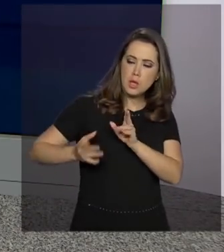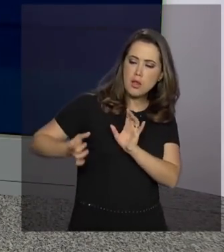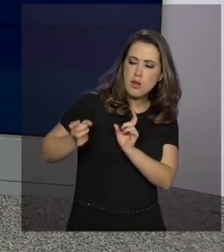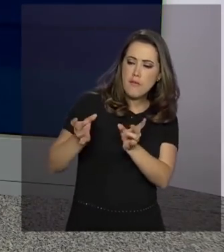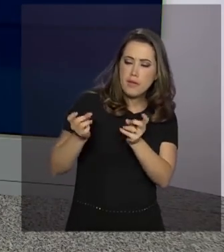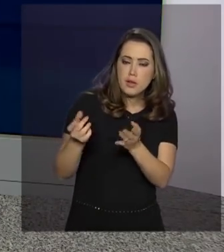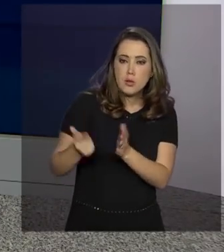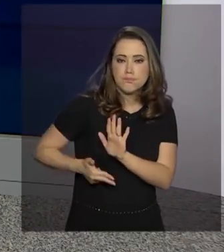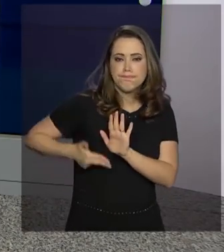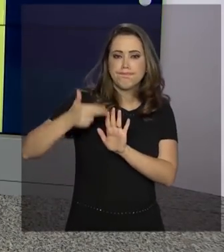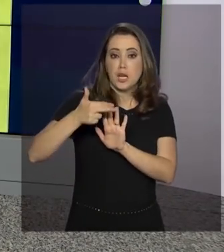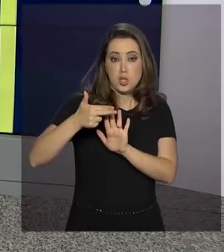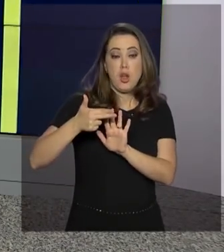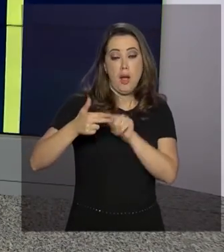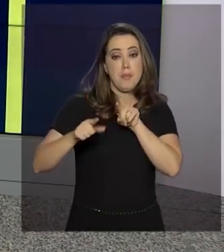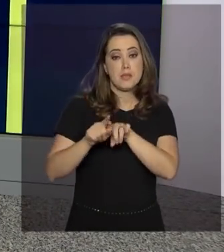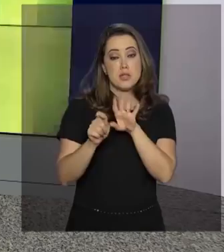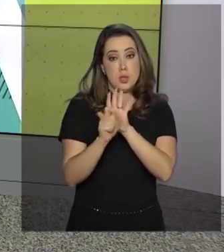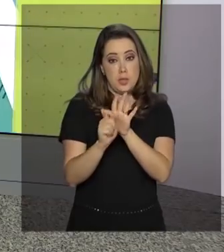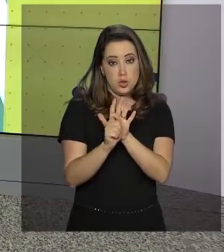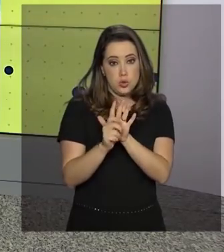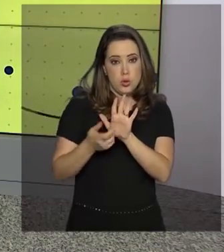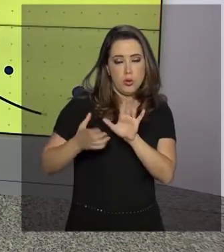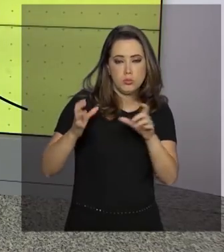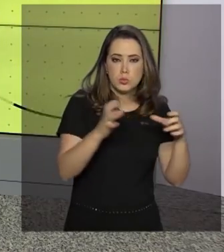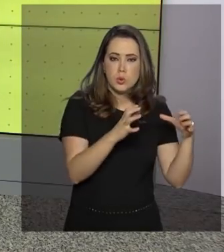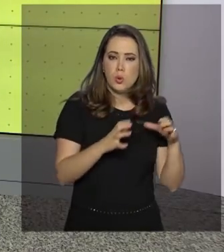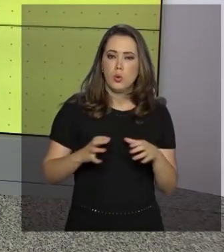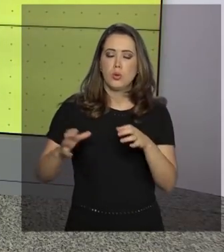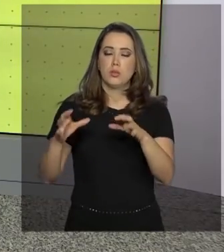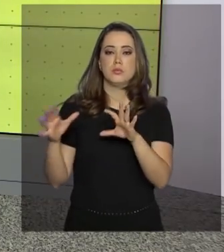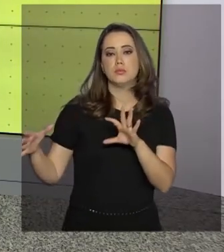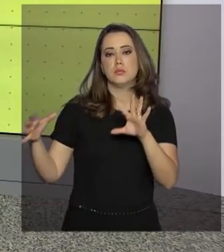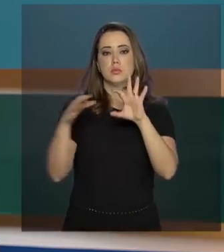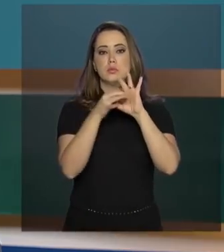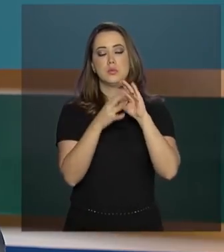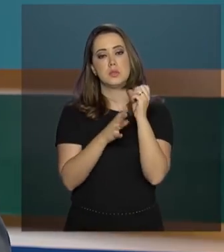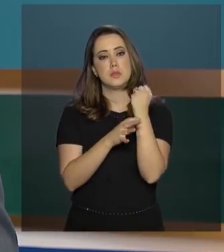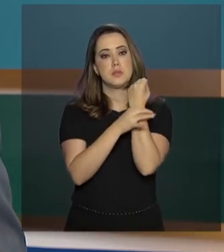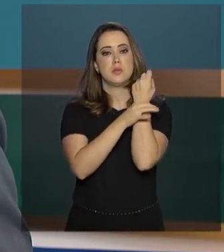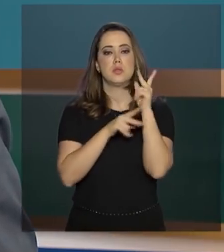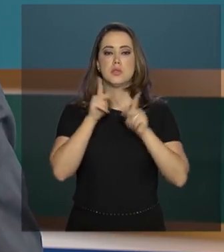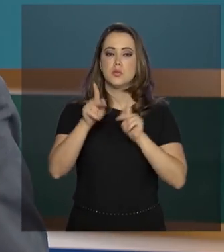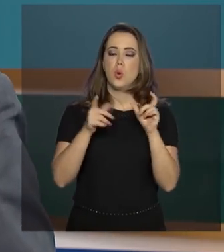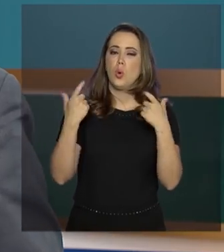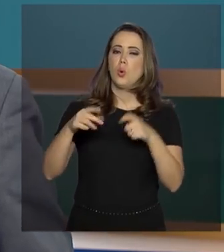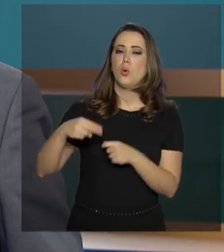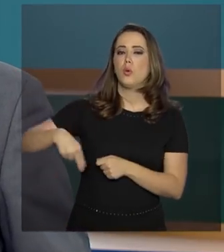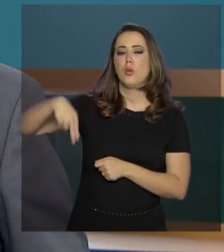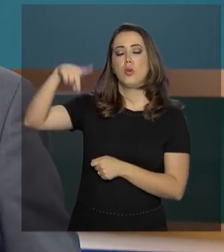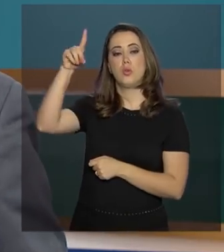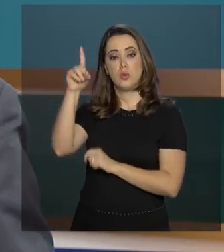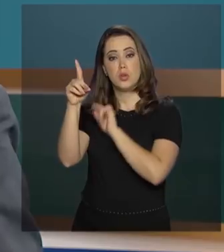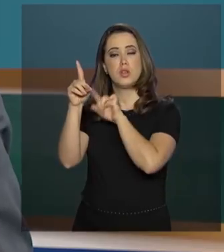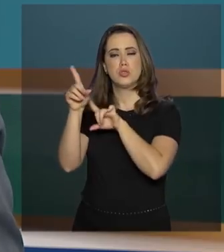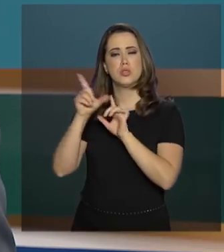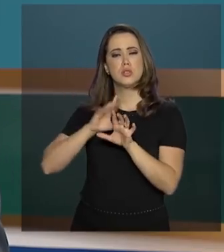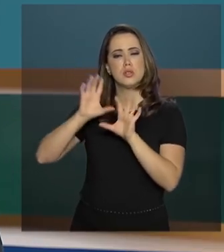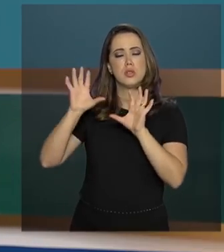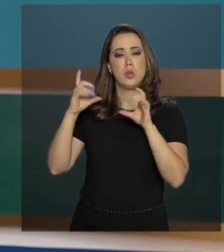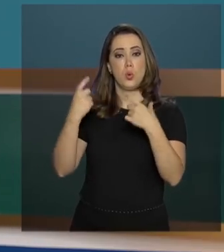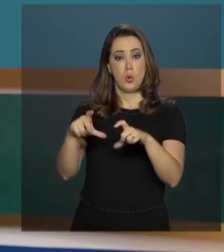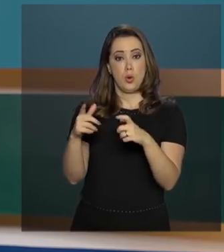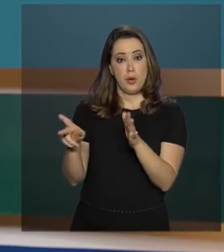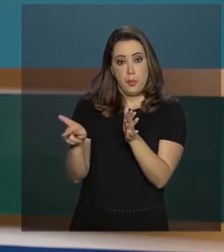drogas por regiões e integrar agentes de segurança pública. A região Nordeste já conta com o Centro Integrado de